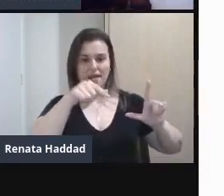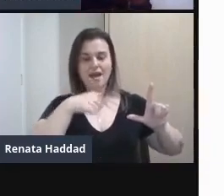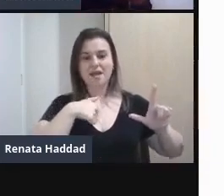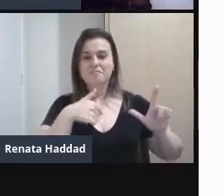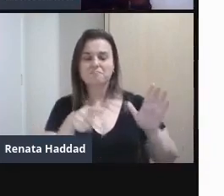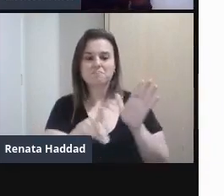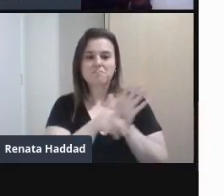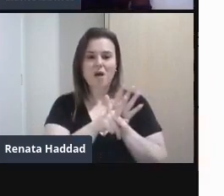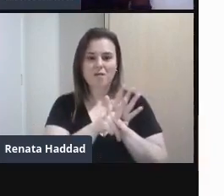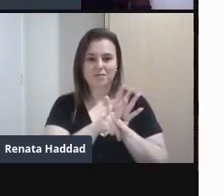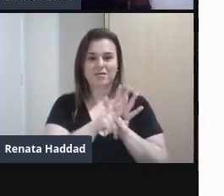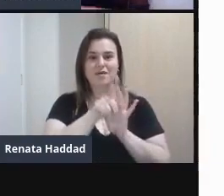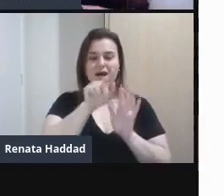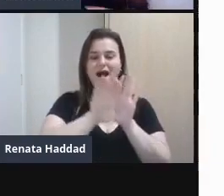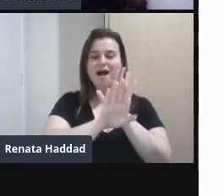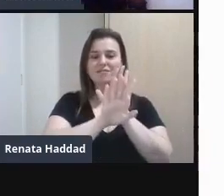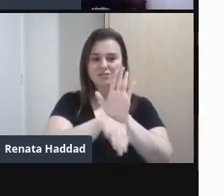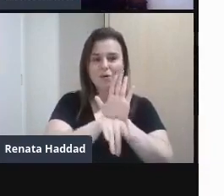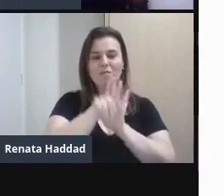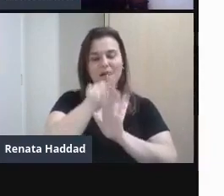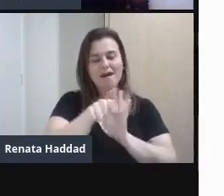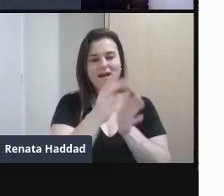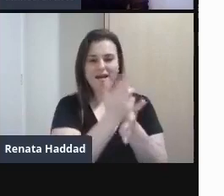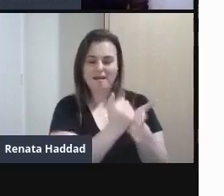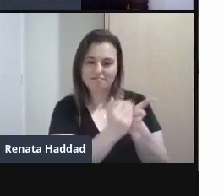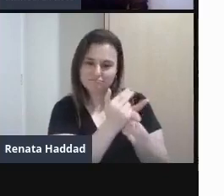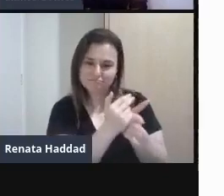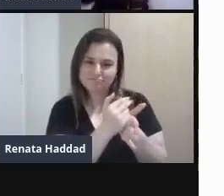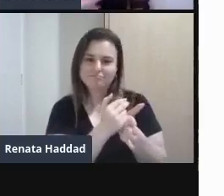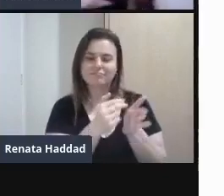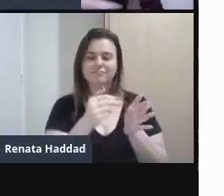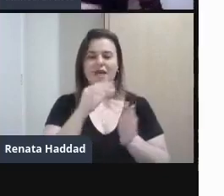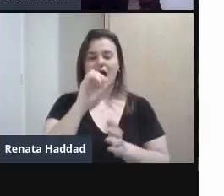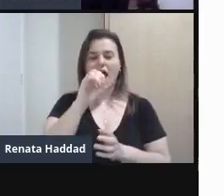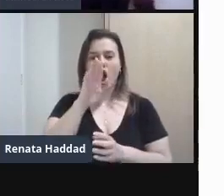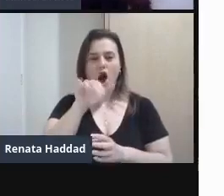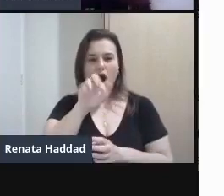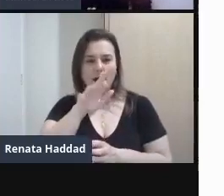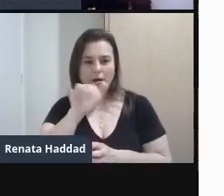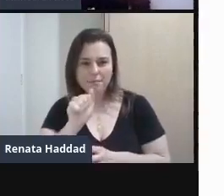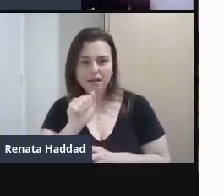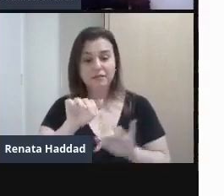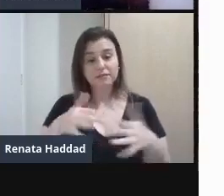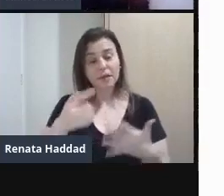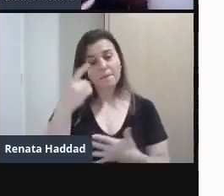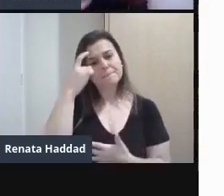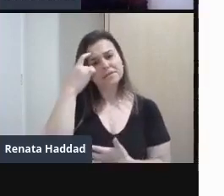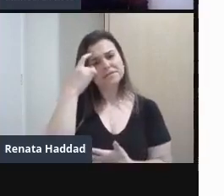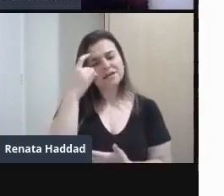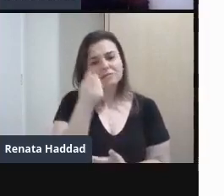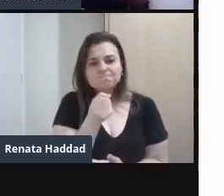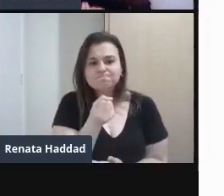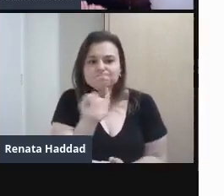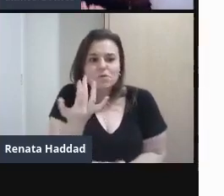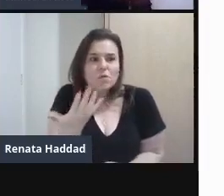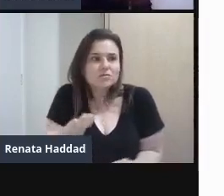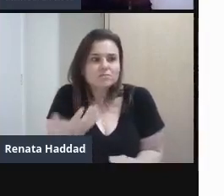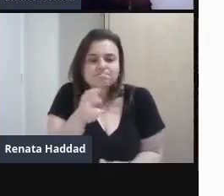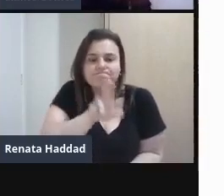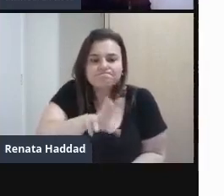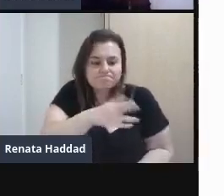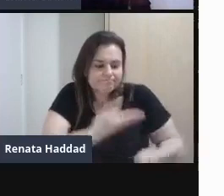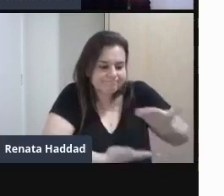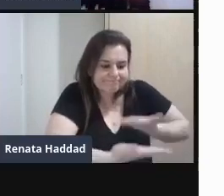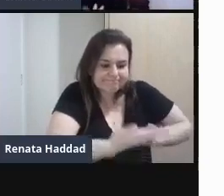A sombra é a obra E partindo dessa ideia Quanto que esta obra Se relaciona com o